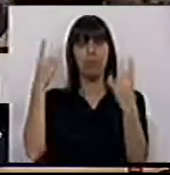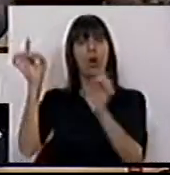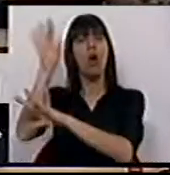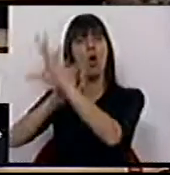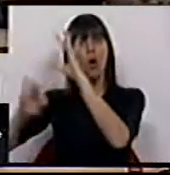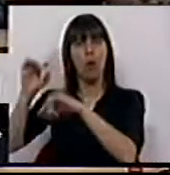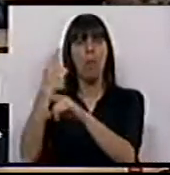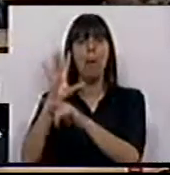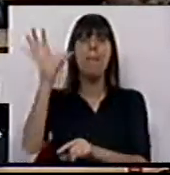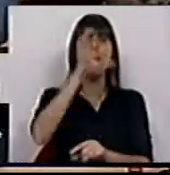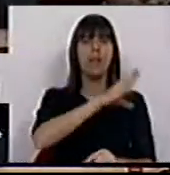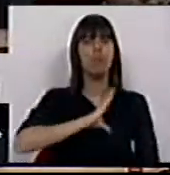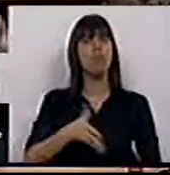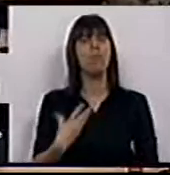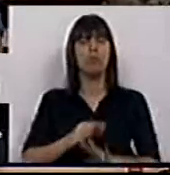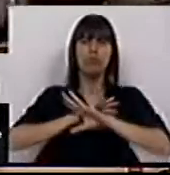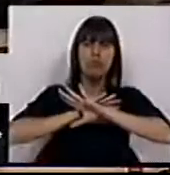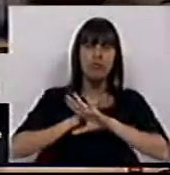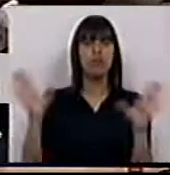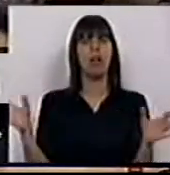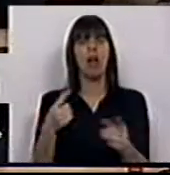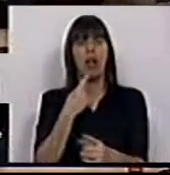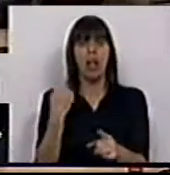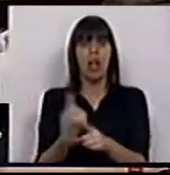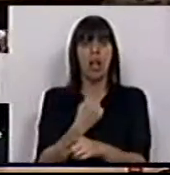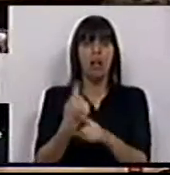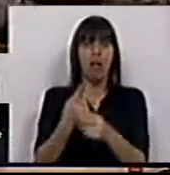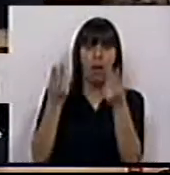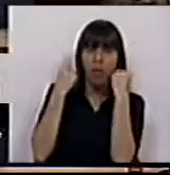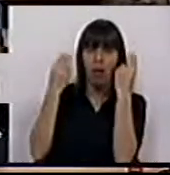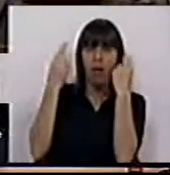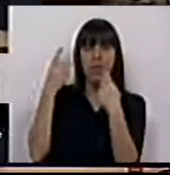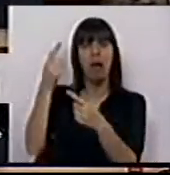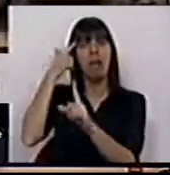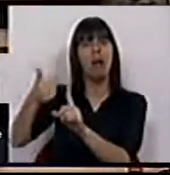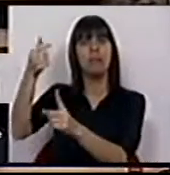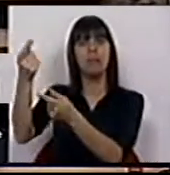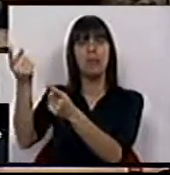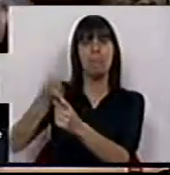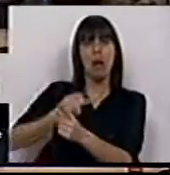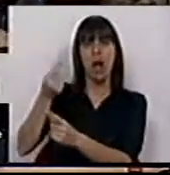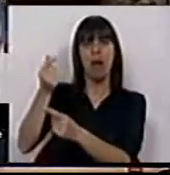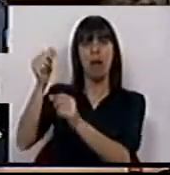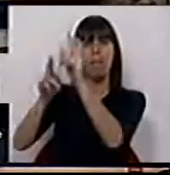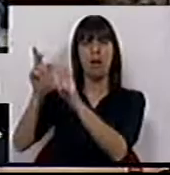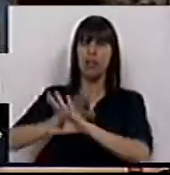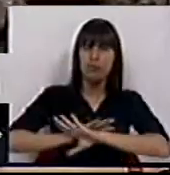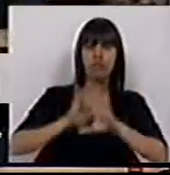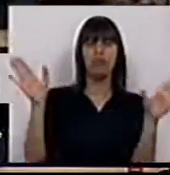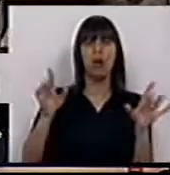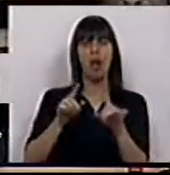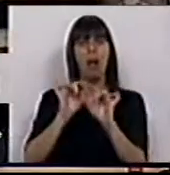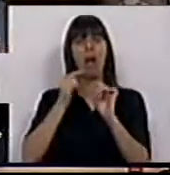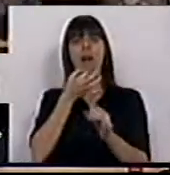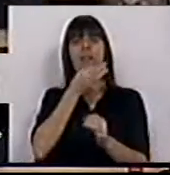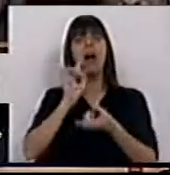europeia e também em muitos países do mundo. Chega de tanta subserviência aos mercados financeiros. Chega. É